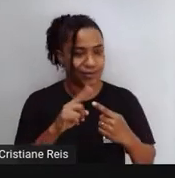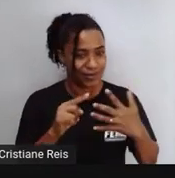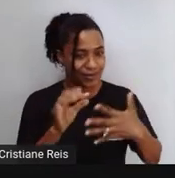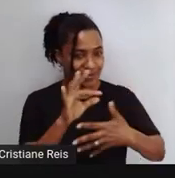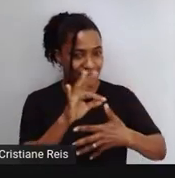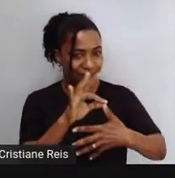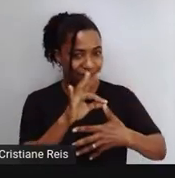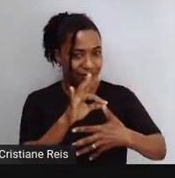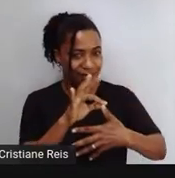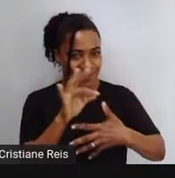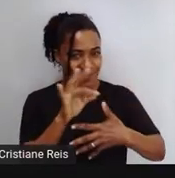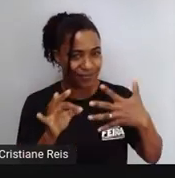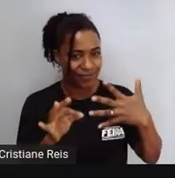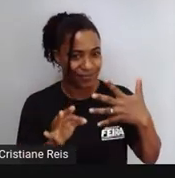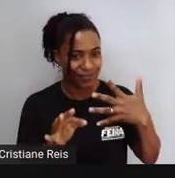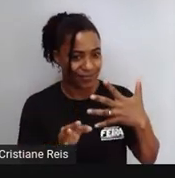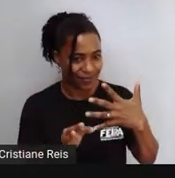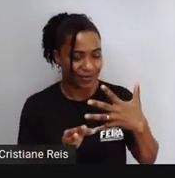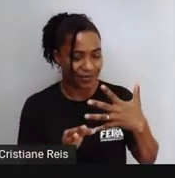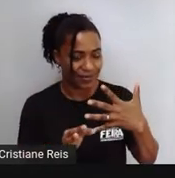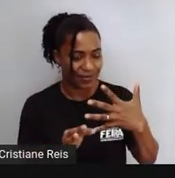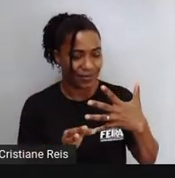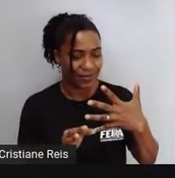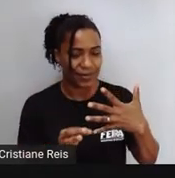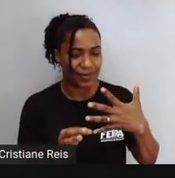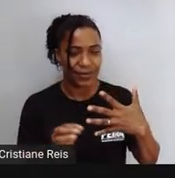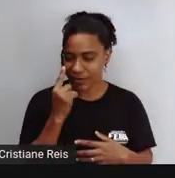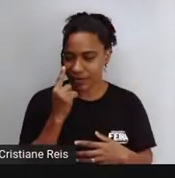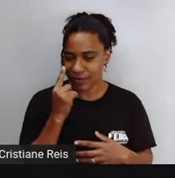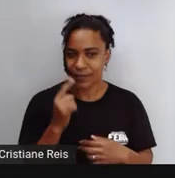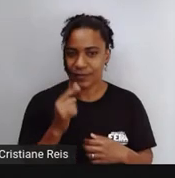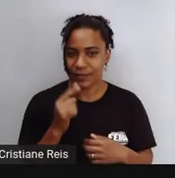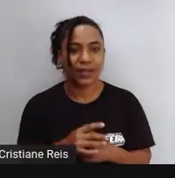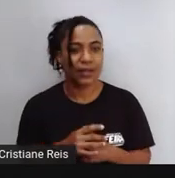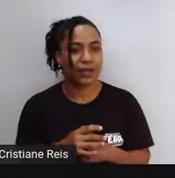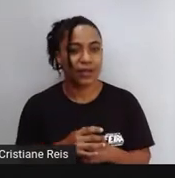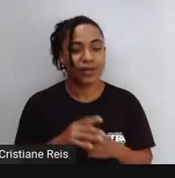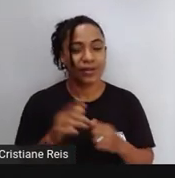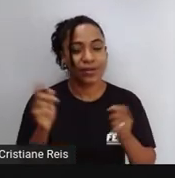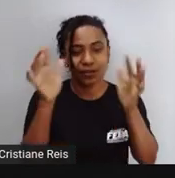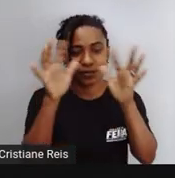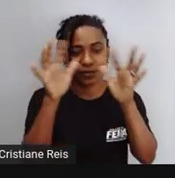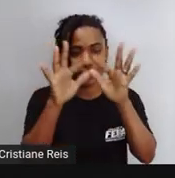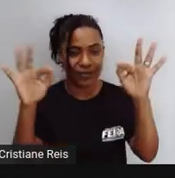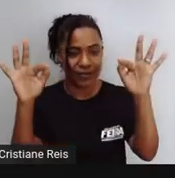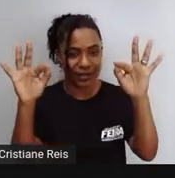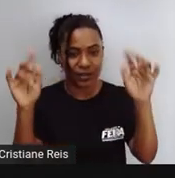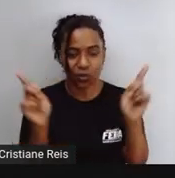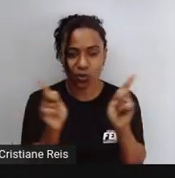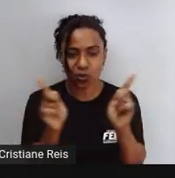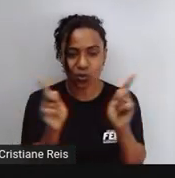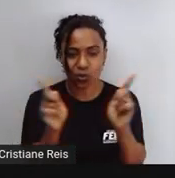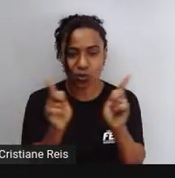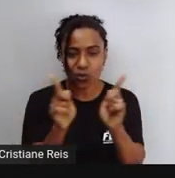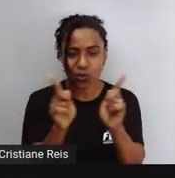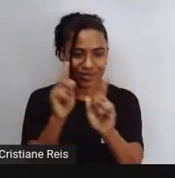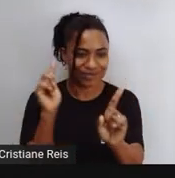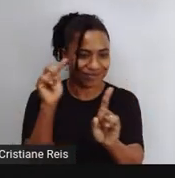importante que ao produzir um infográfico A gente utilize frases curtas objetivas